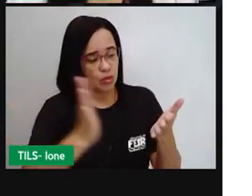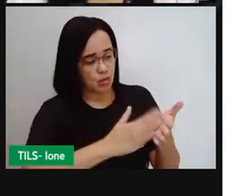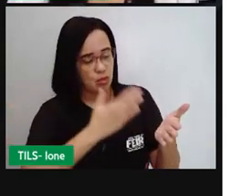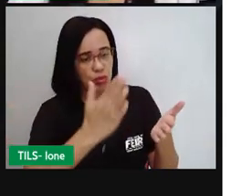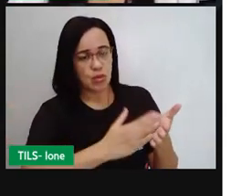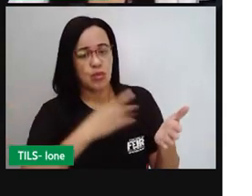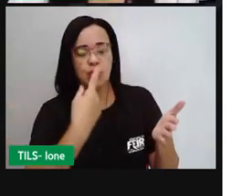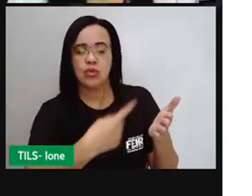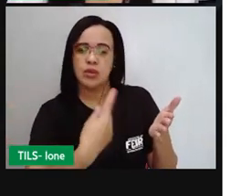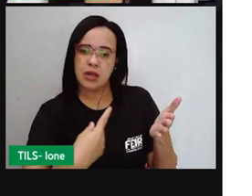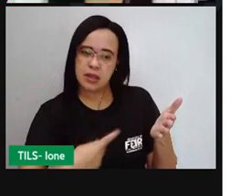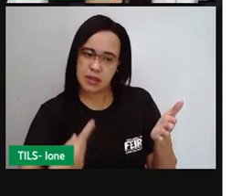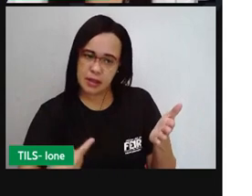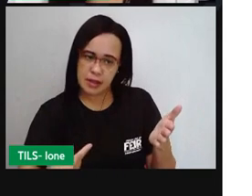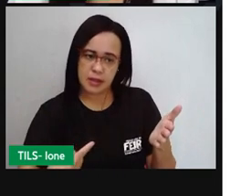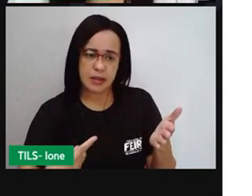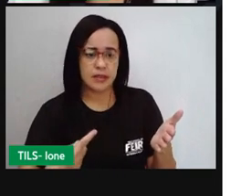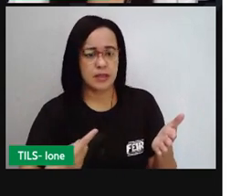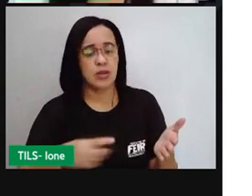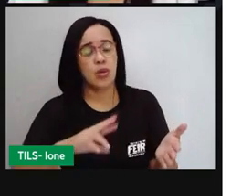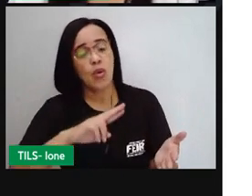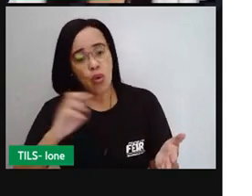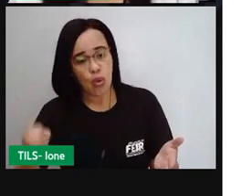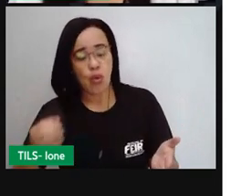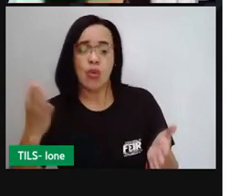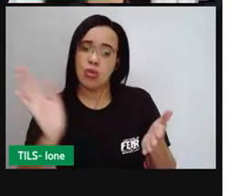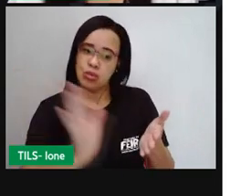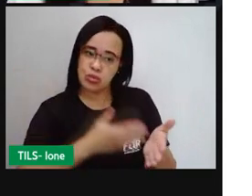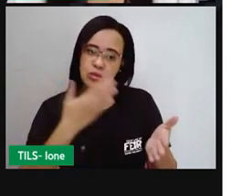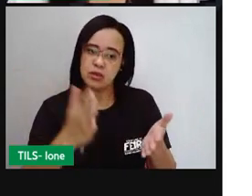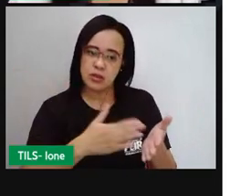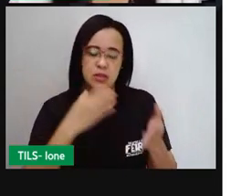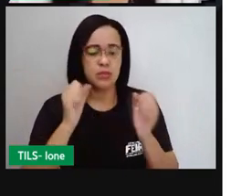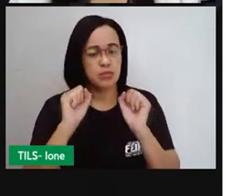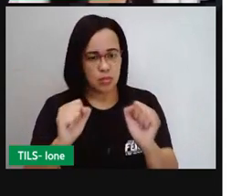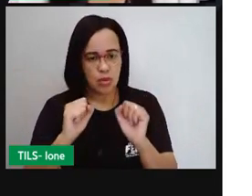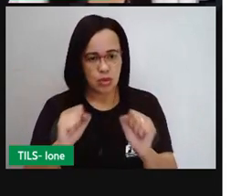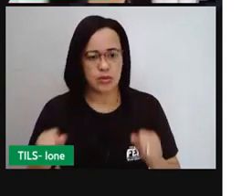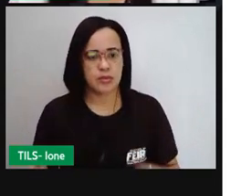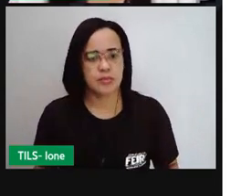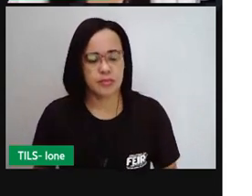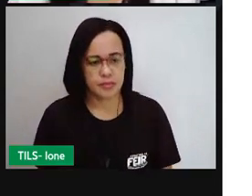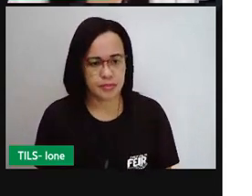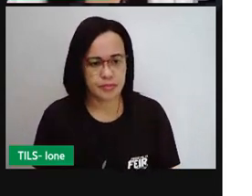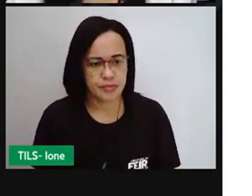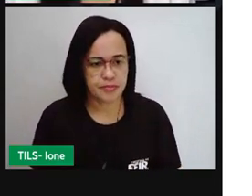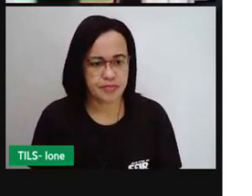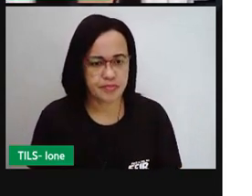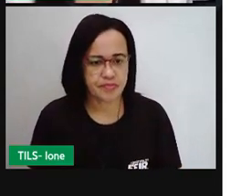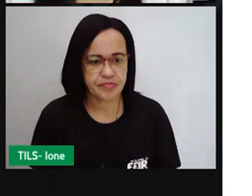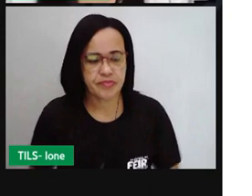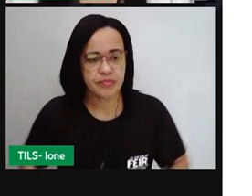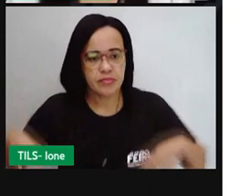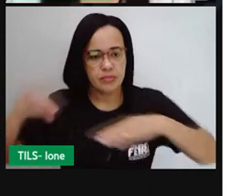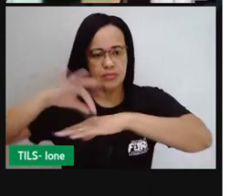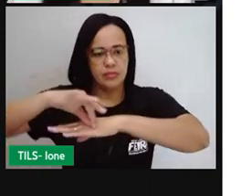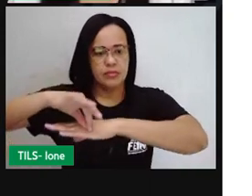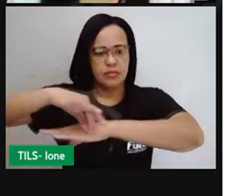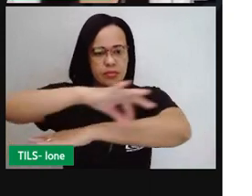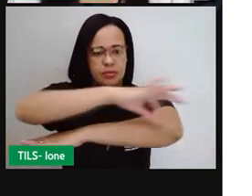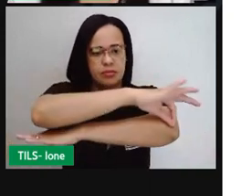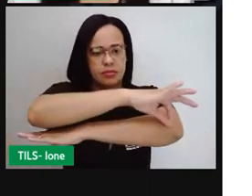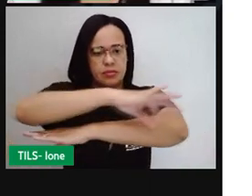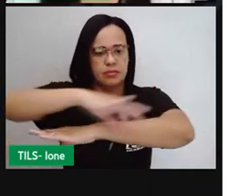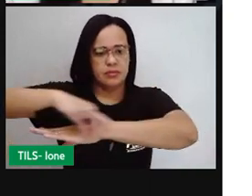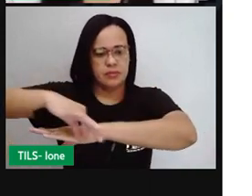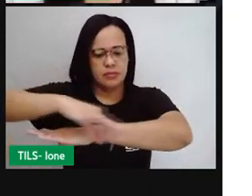aí perto na nossa mão, na nossa vista. Aí, a gente usa a régua, mede aqui quantos centímetros tem, por exemplo, as